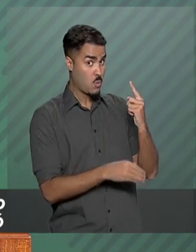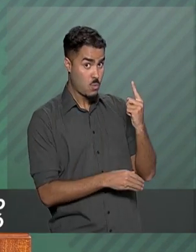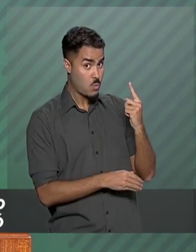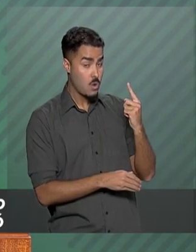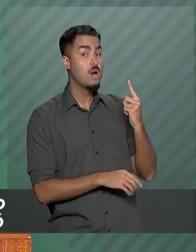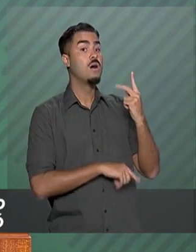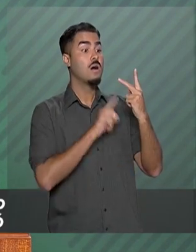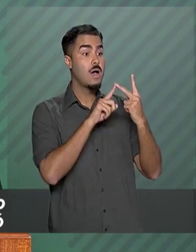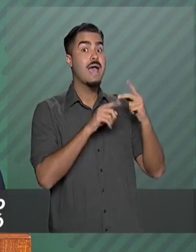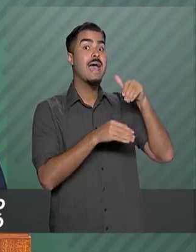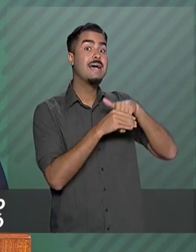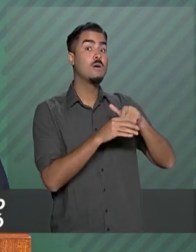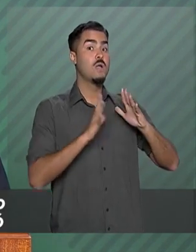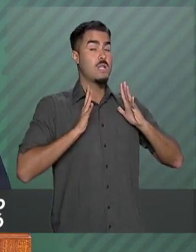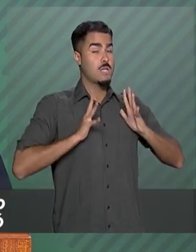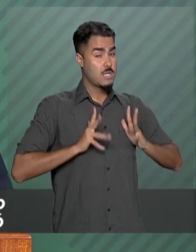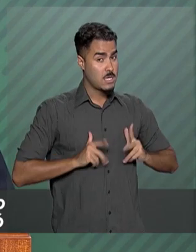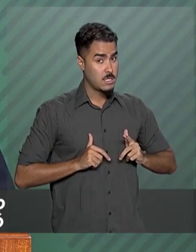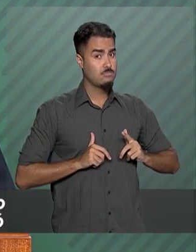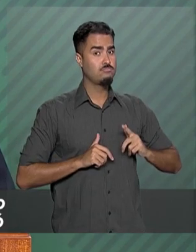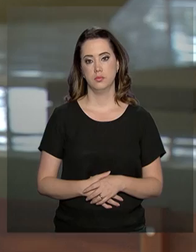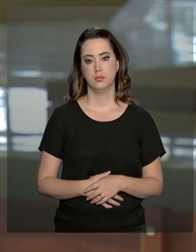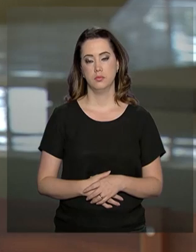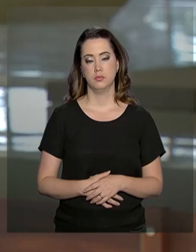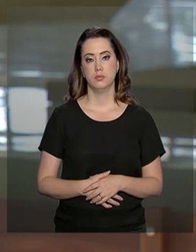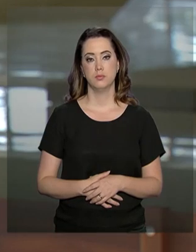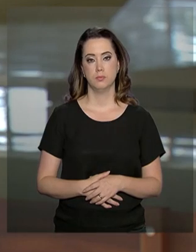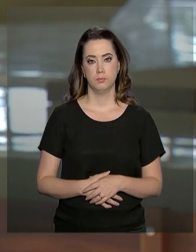mas eleições limpas e confiáveis.